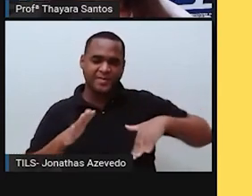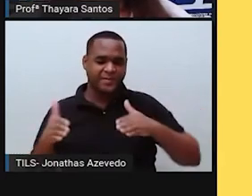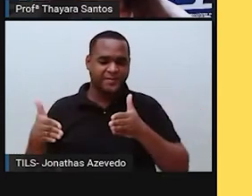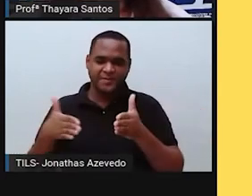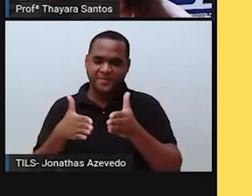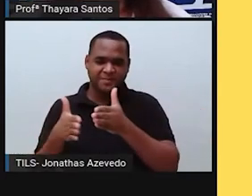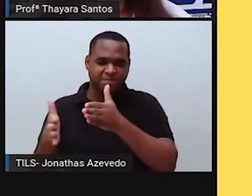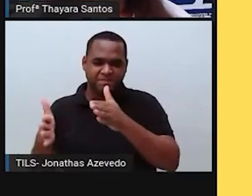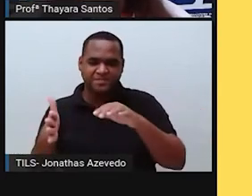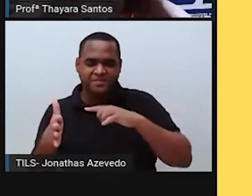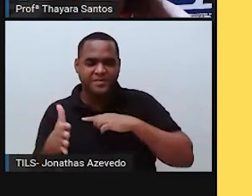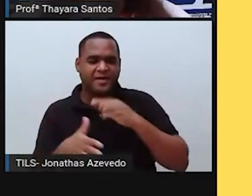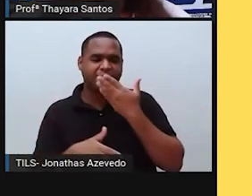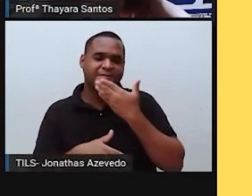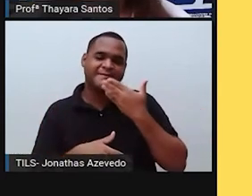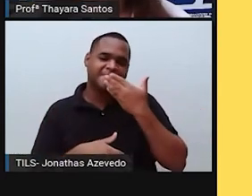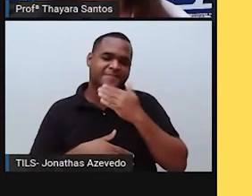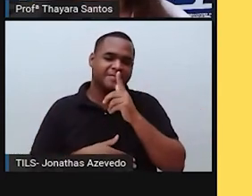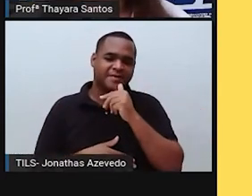círculos de água doce.